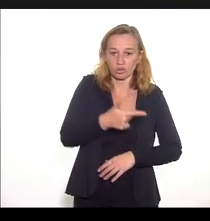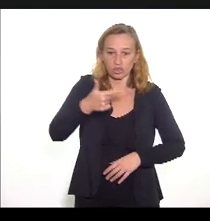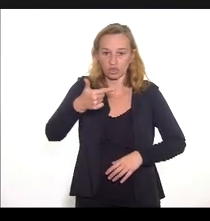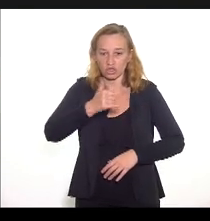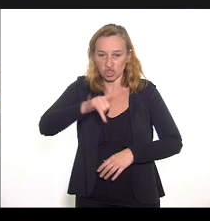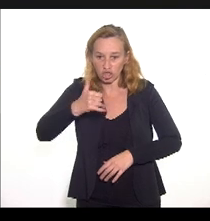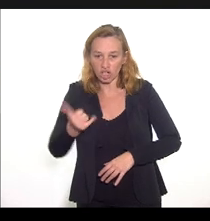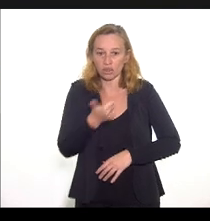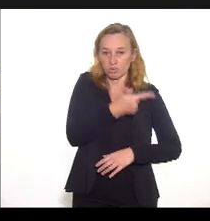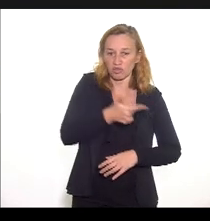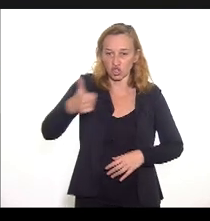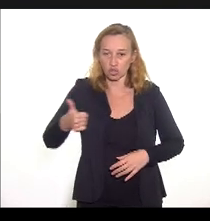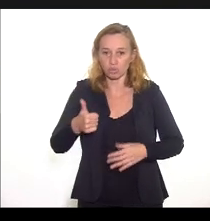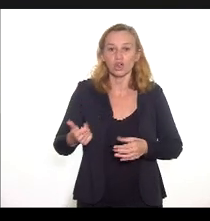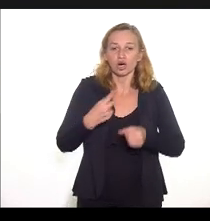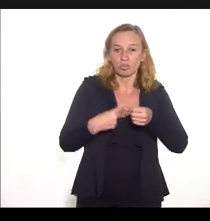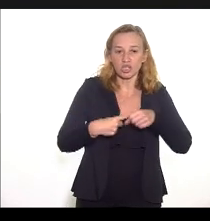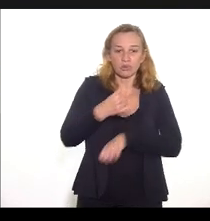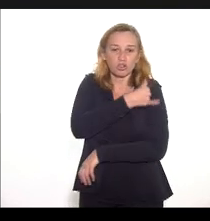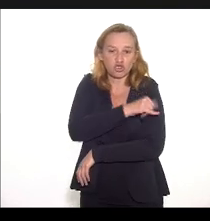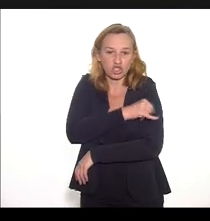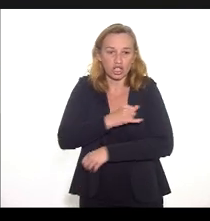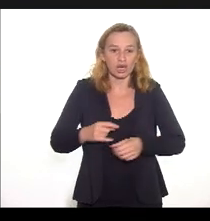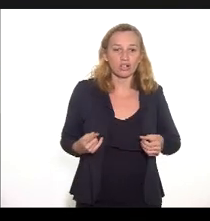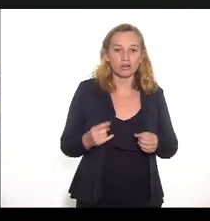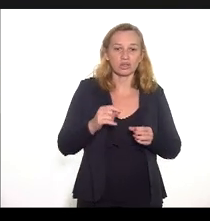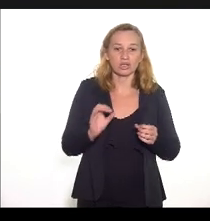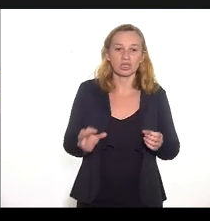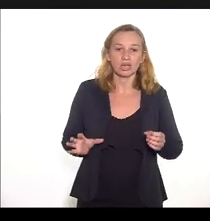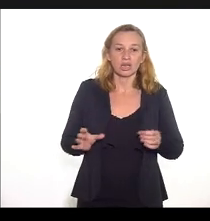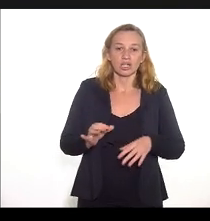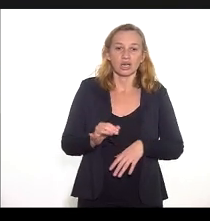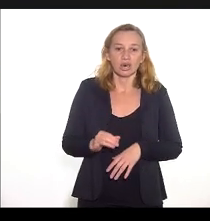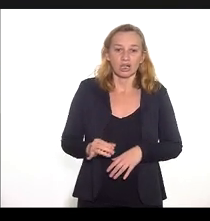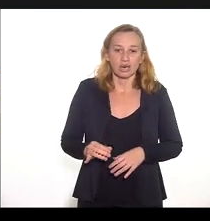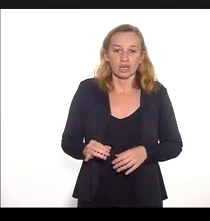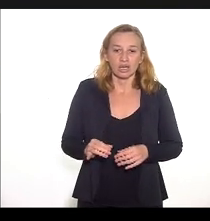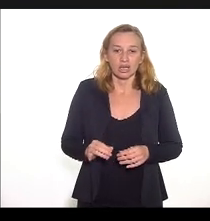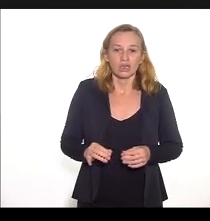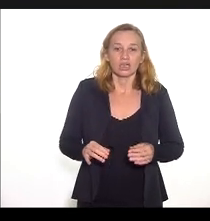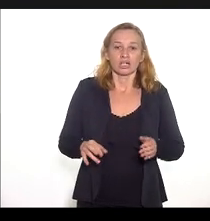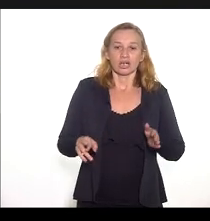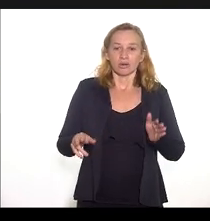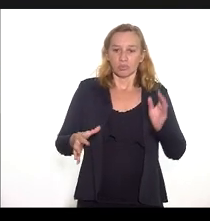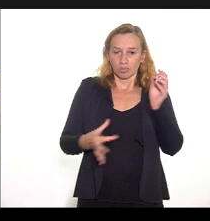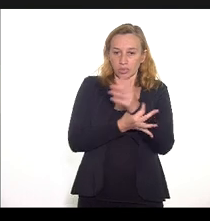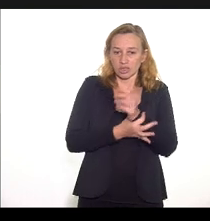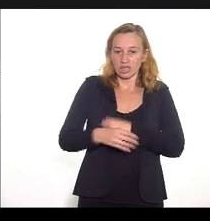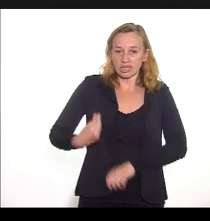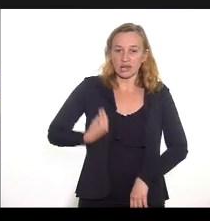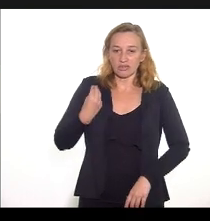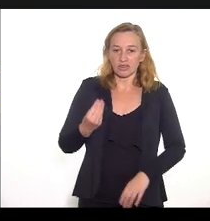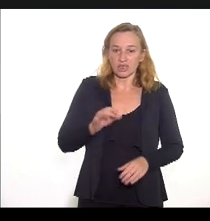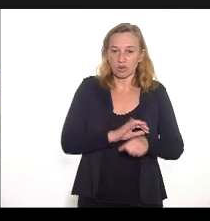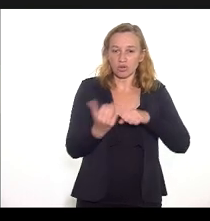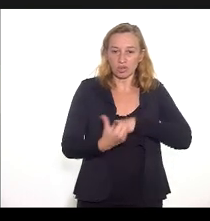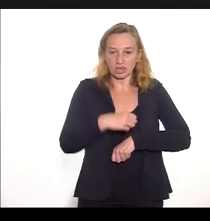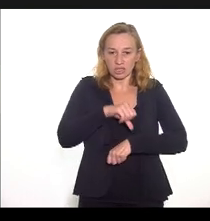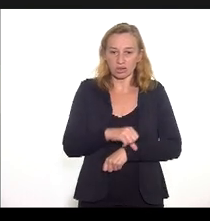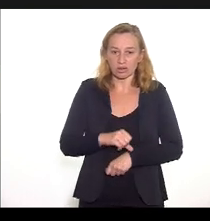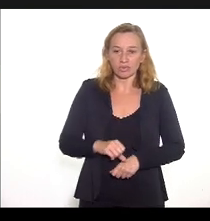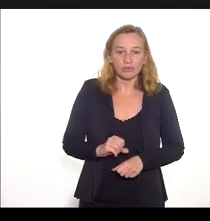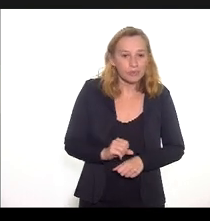regulamenta no âmbito do município do Rio de Janeiro as medidas de proteção à vida relativas à covid-19. A resolução